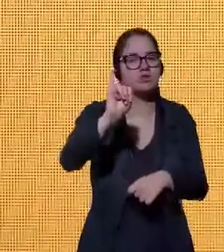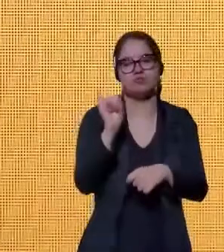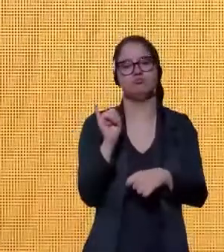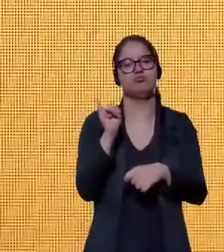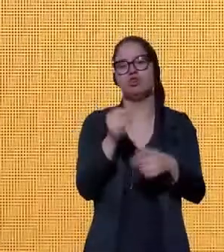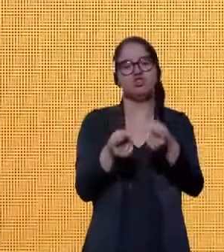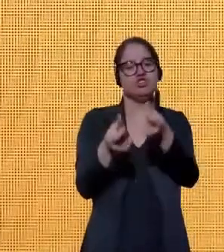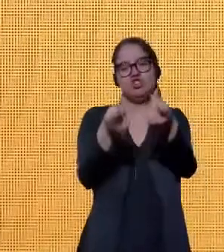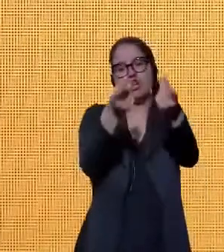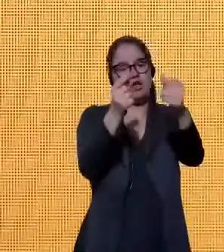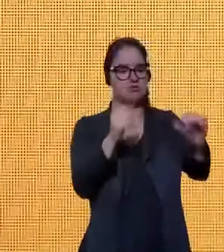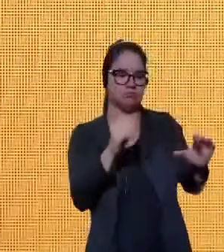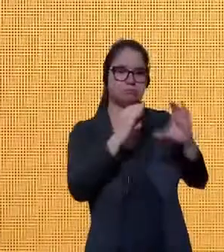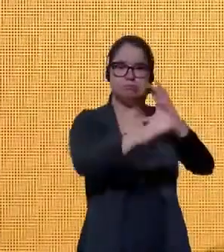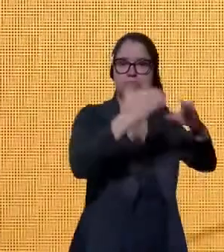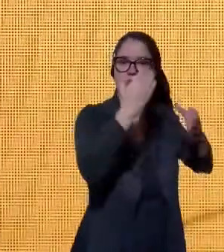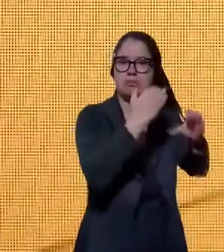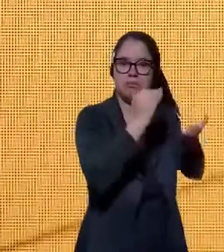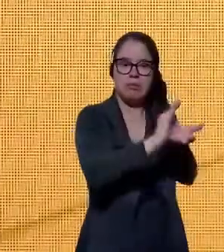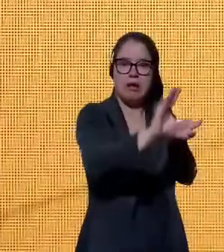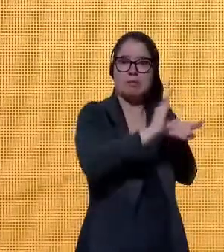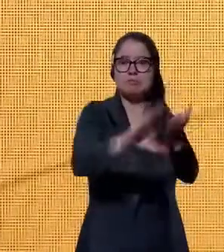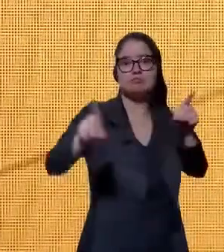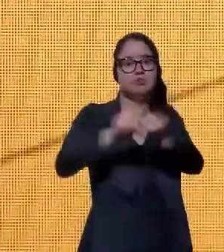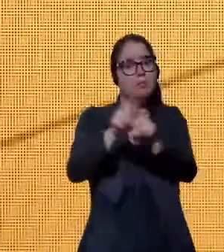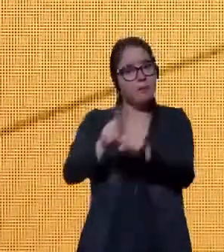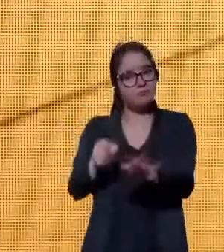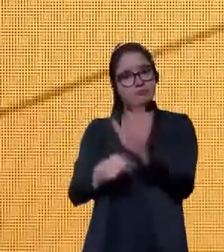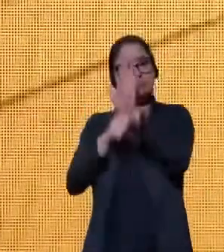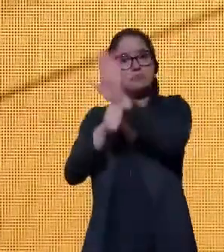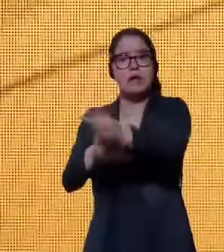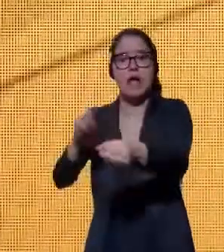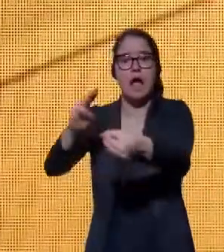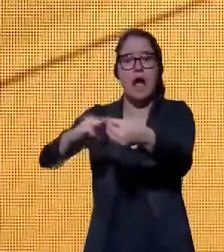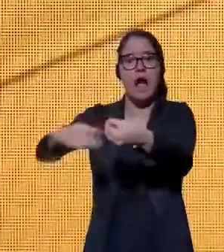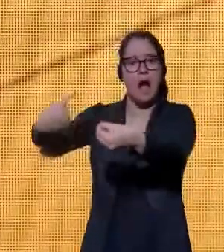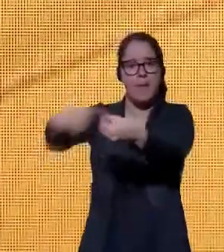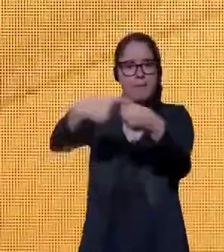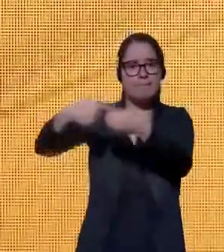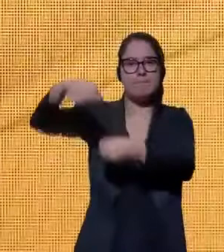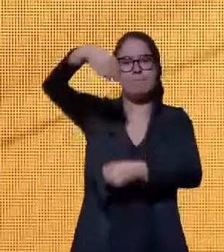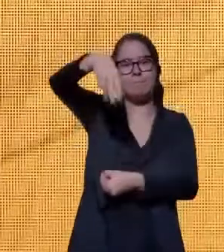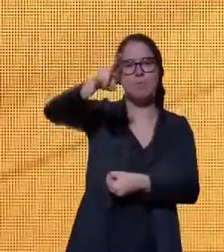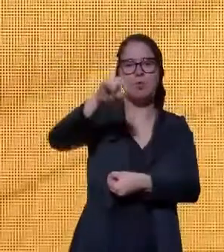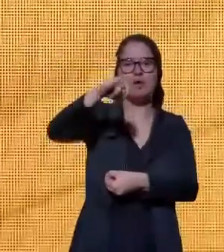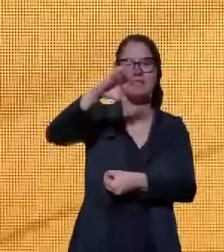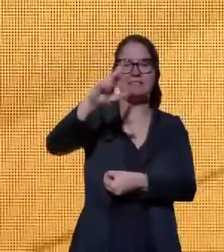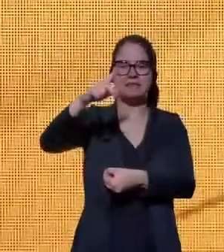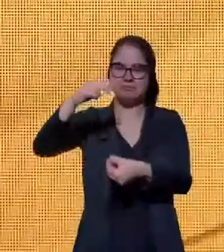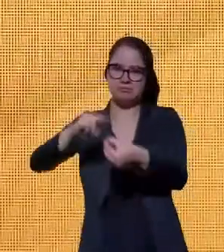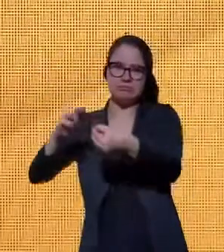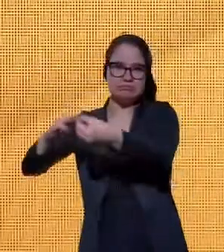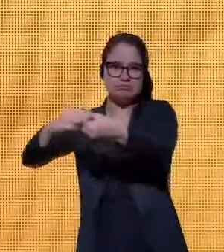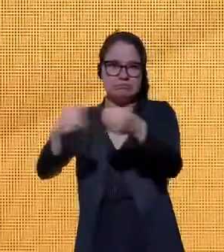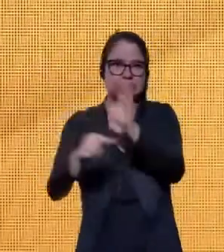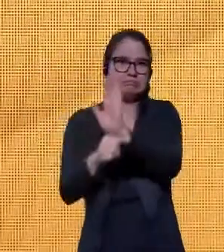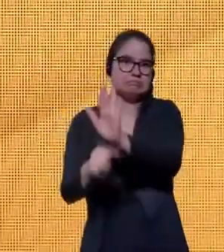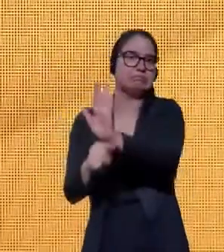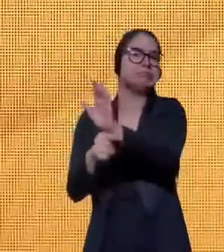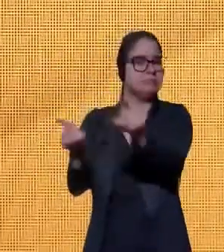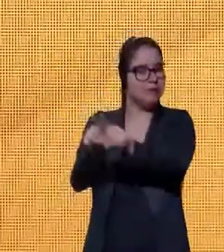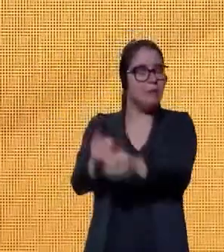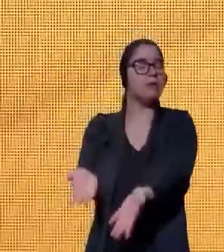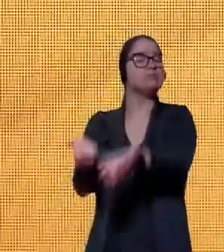segmento. E no financiamento aos municípios, no qual representa 99% do total de crédito.